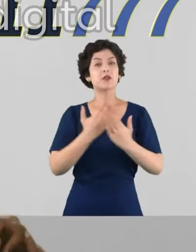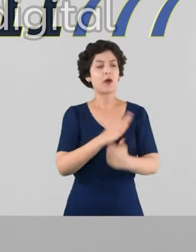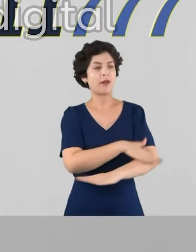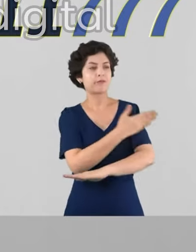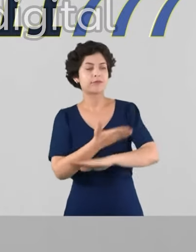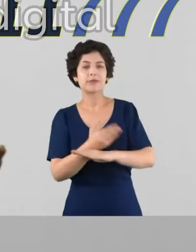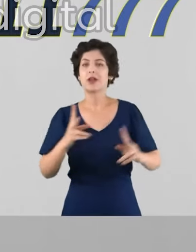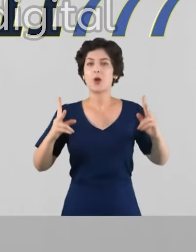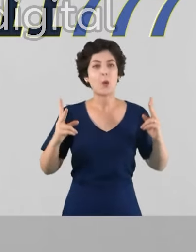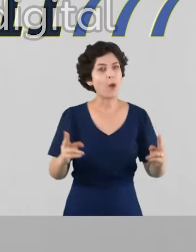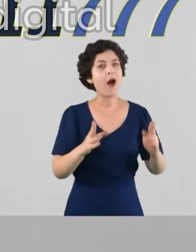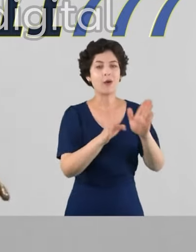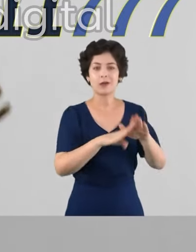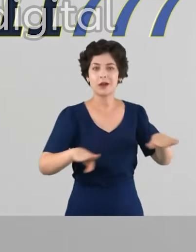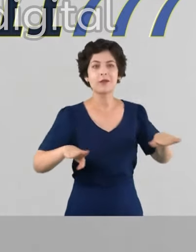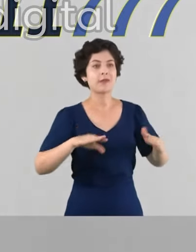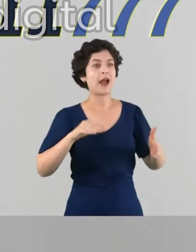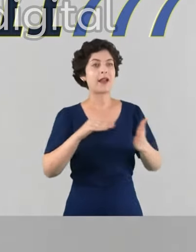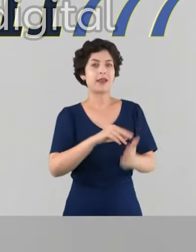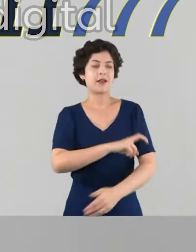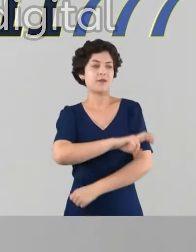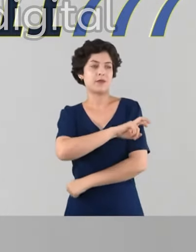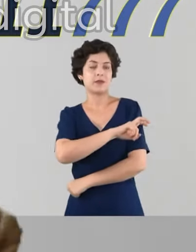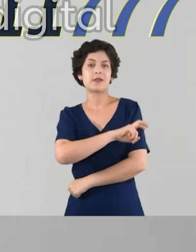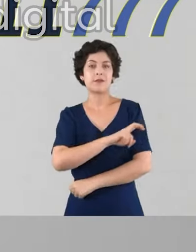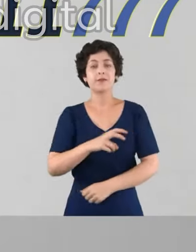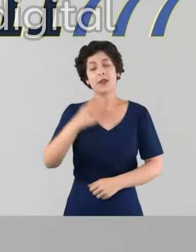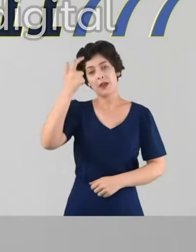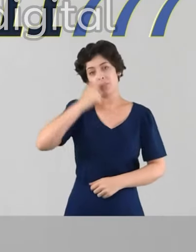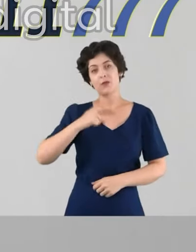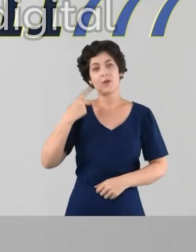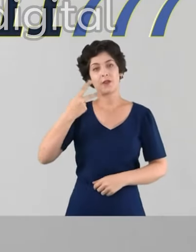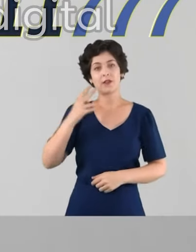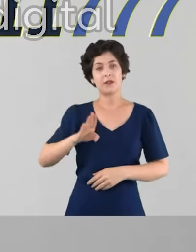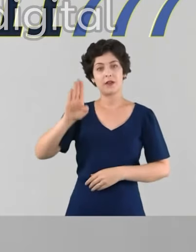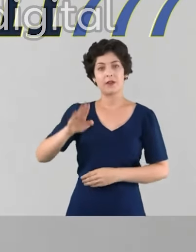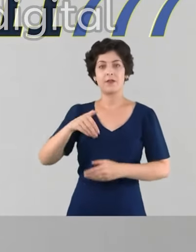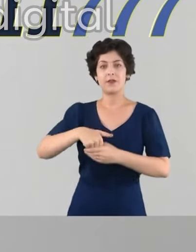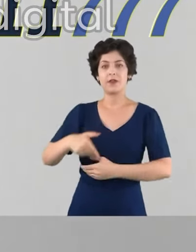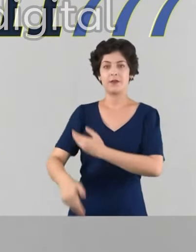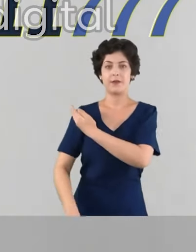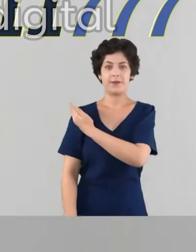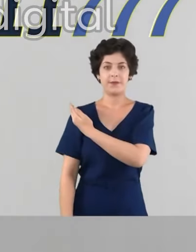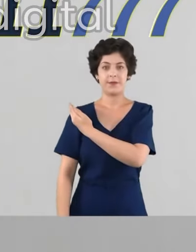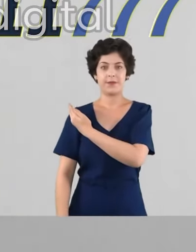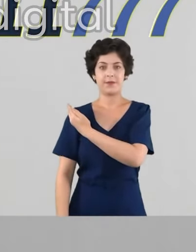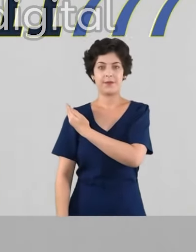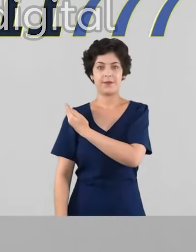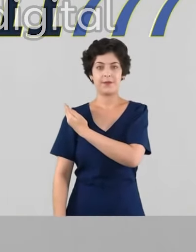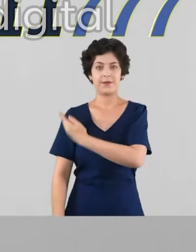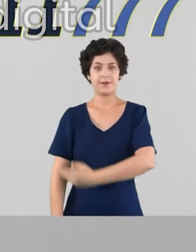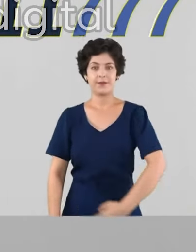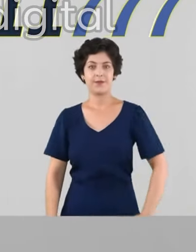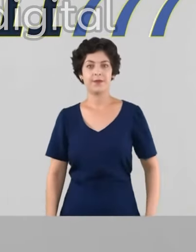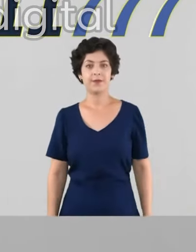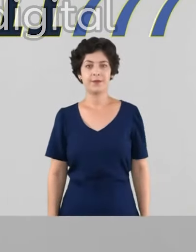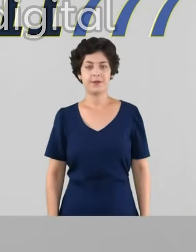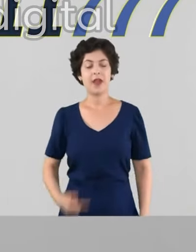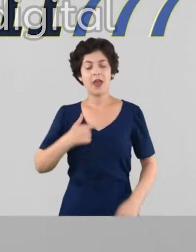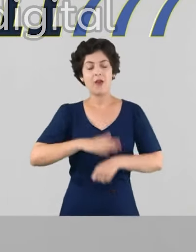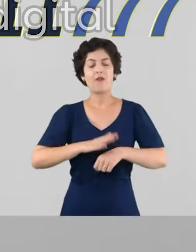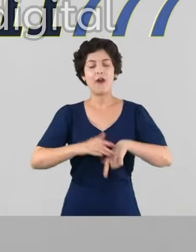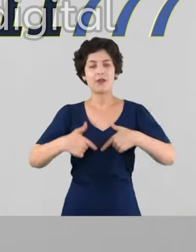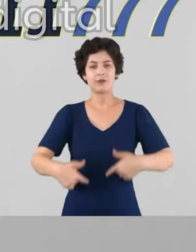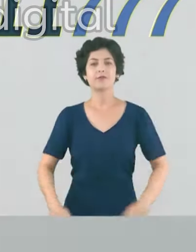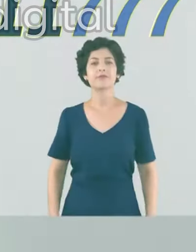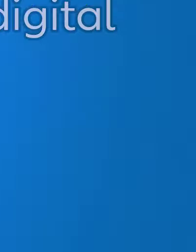tempo integral para todas as crianças até o quinto ano. Sou vereadora Janaína Lima. Vote 11-777. E o